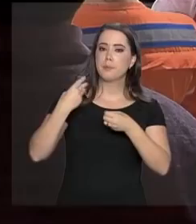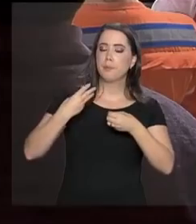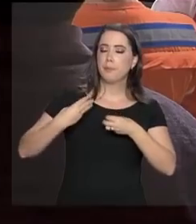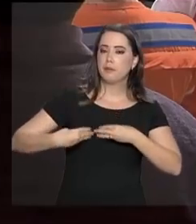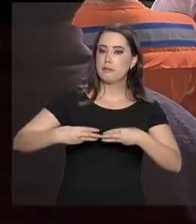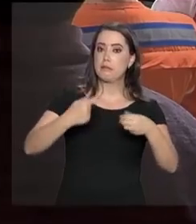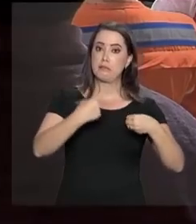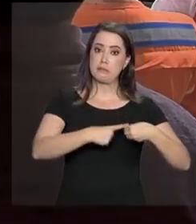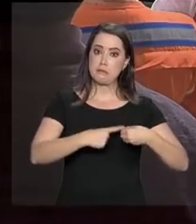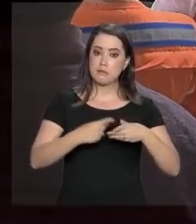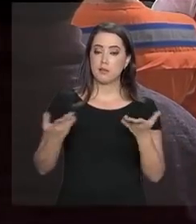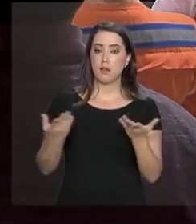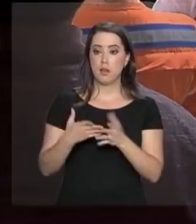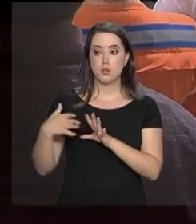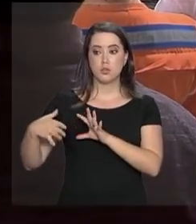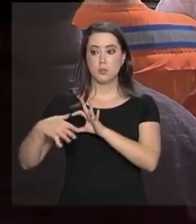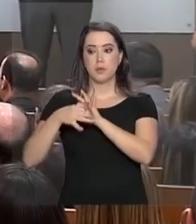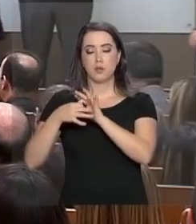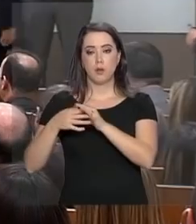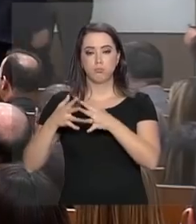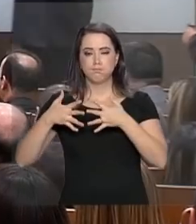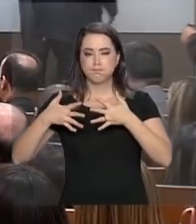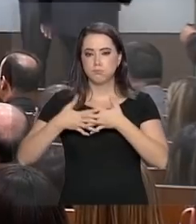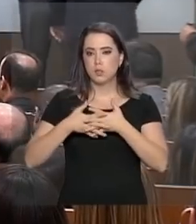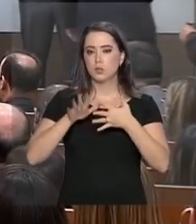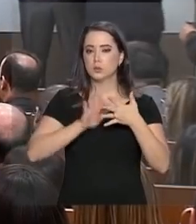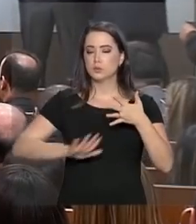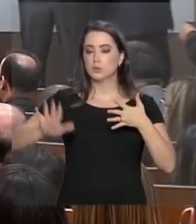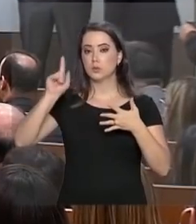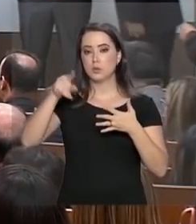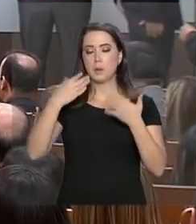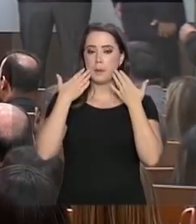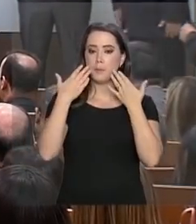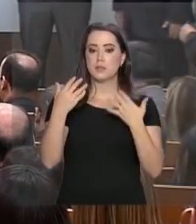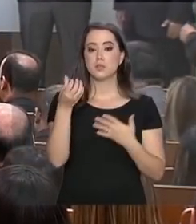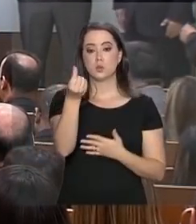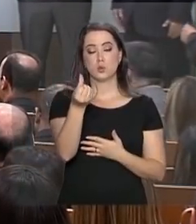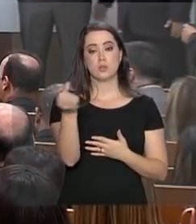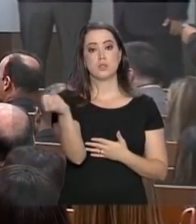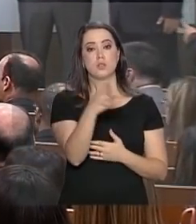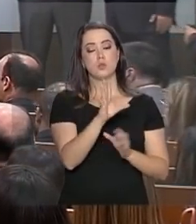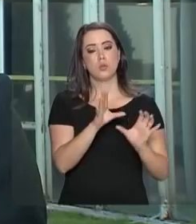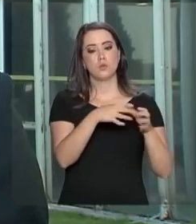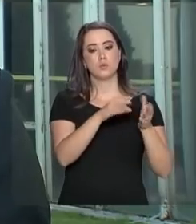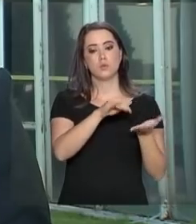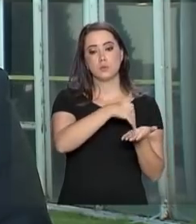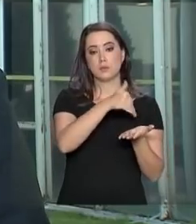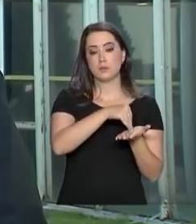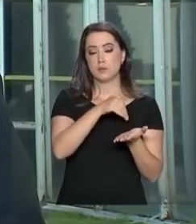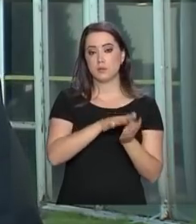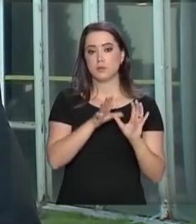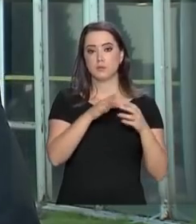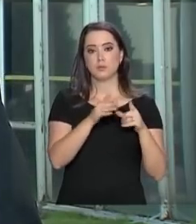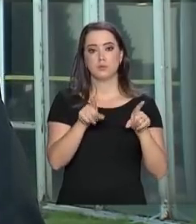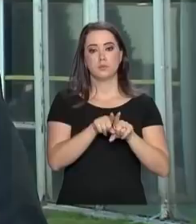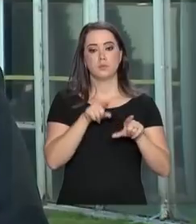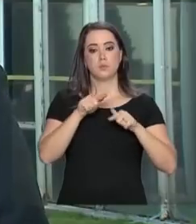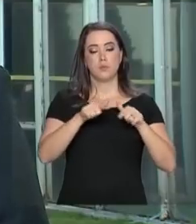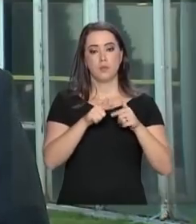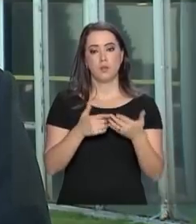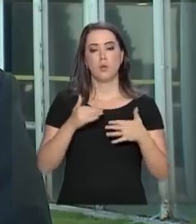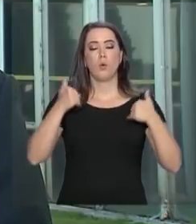cidades e da integração nacional e apresentou os seis novos secretários de sua equipe. O ministro falou